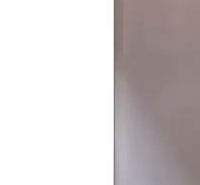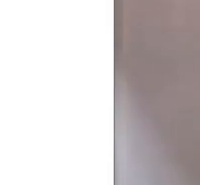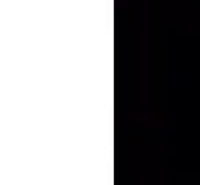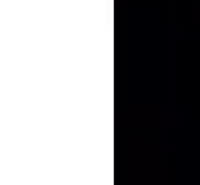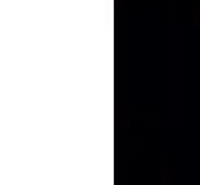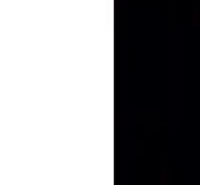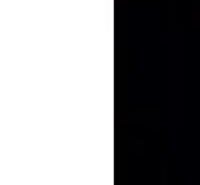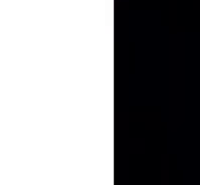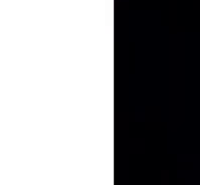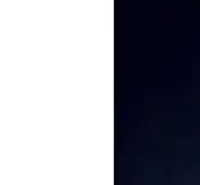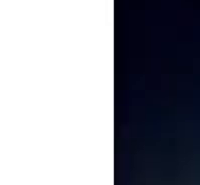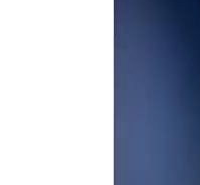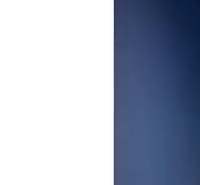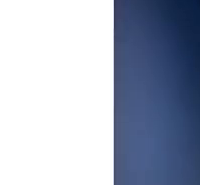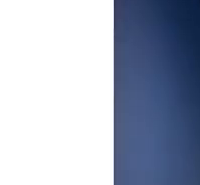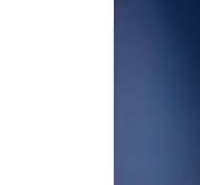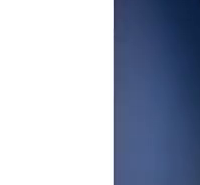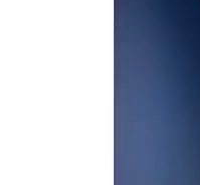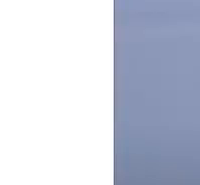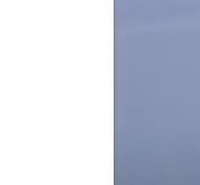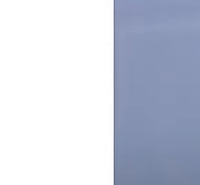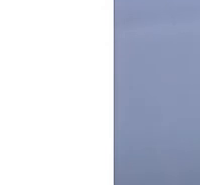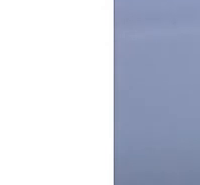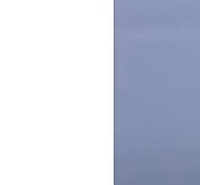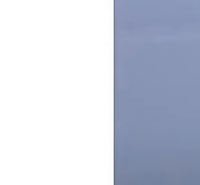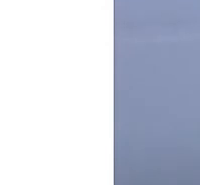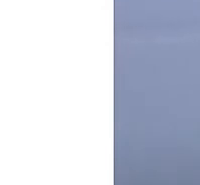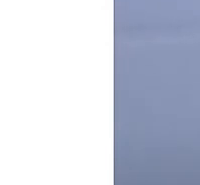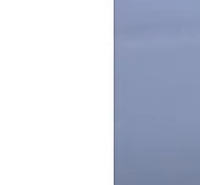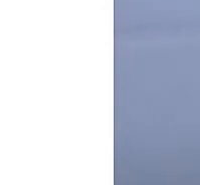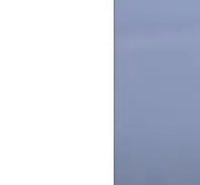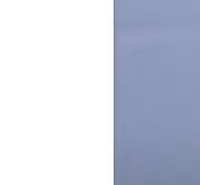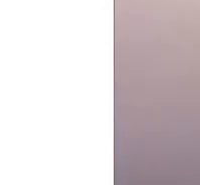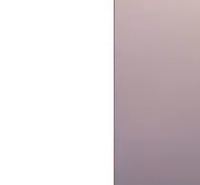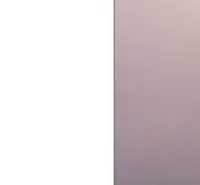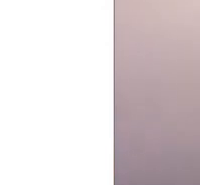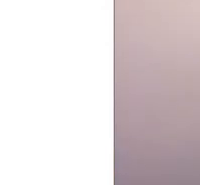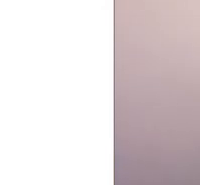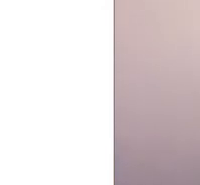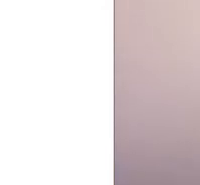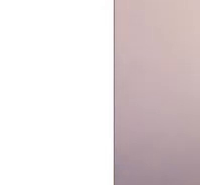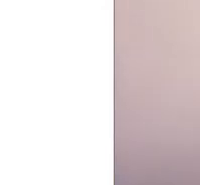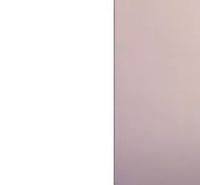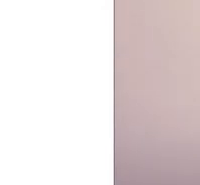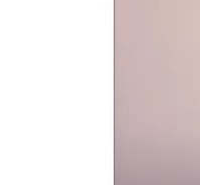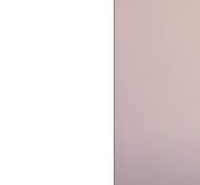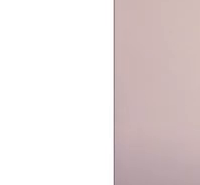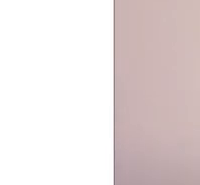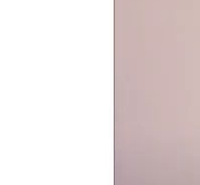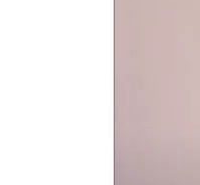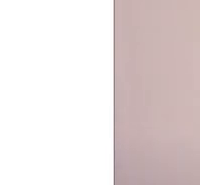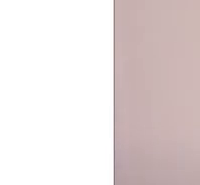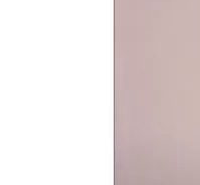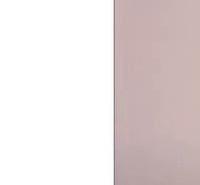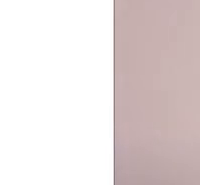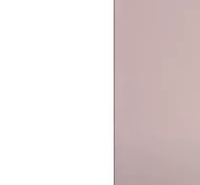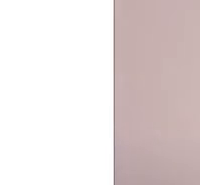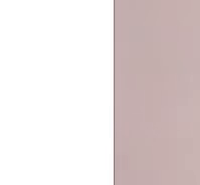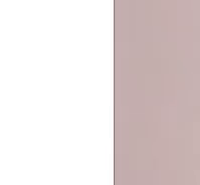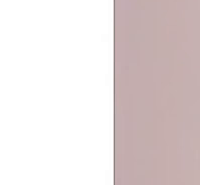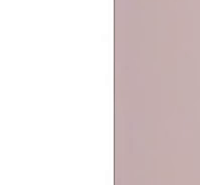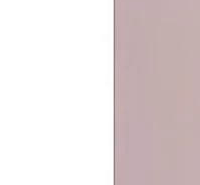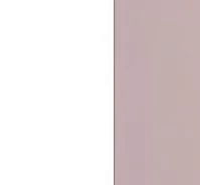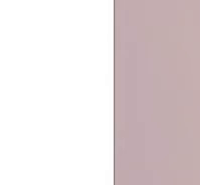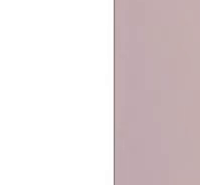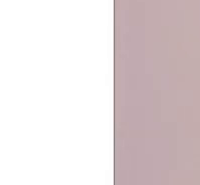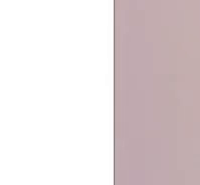faixas de consumo nos dias úteis com horário de pico, quando a tarifa fica mais cara. em São Paulo, por exemplo, vai de 5 e meia da